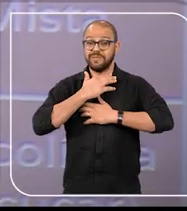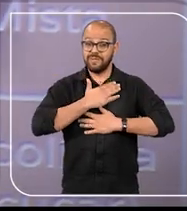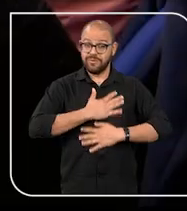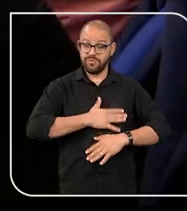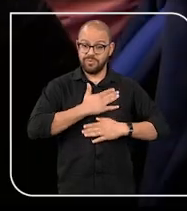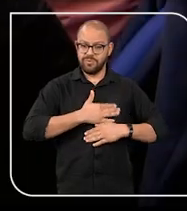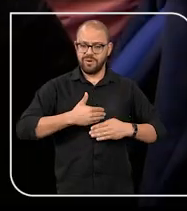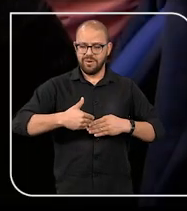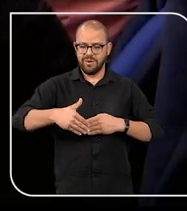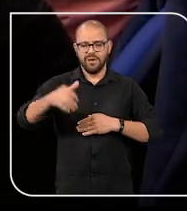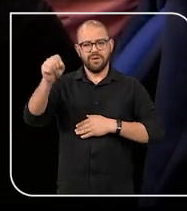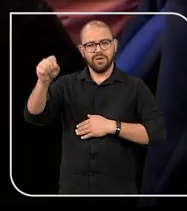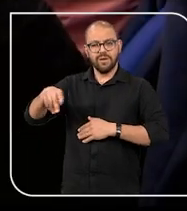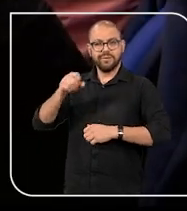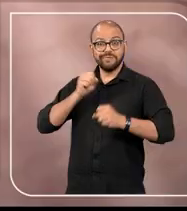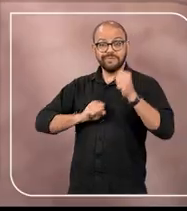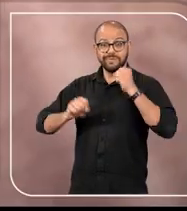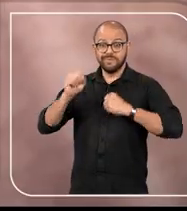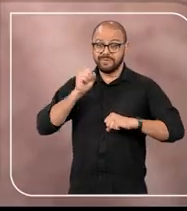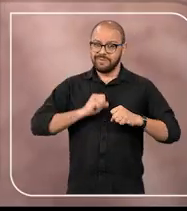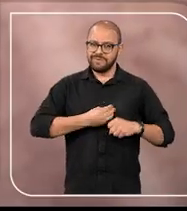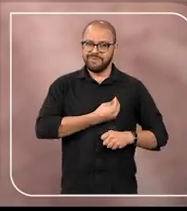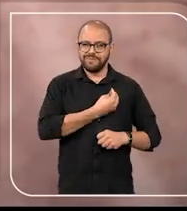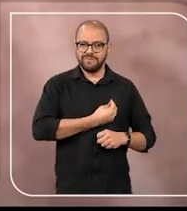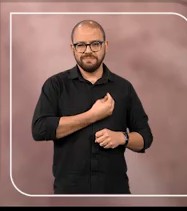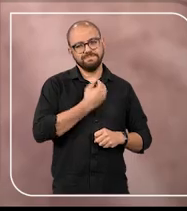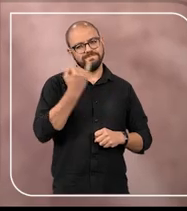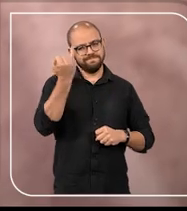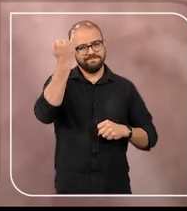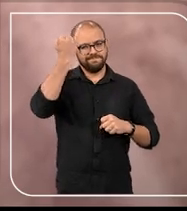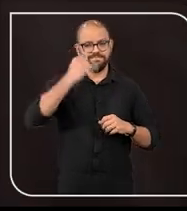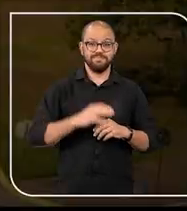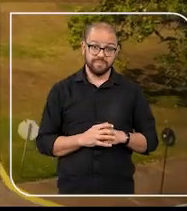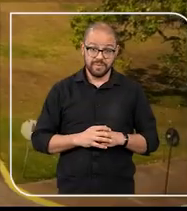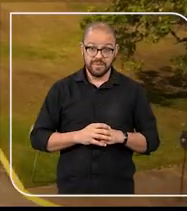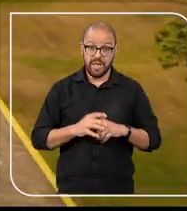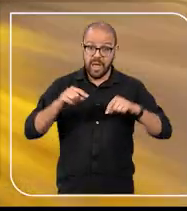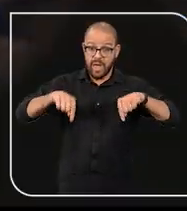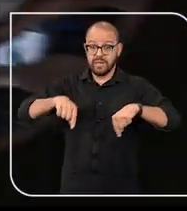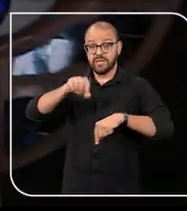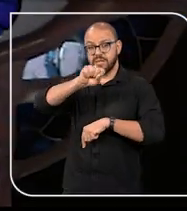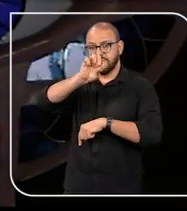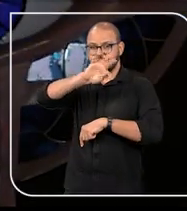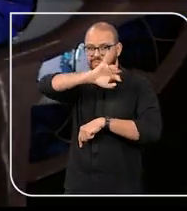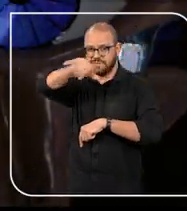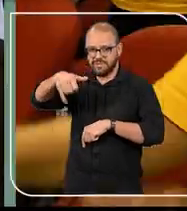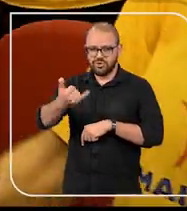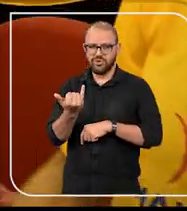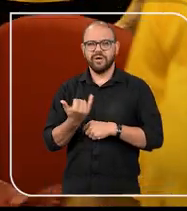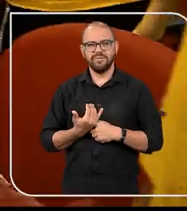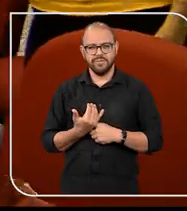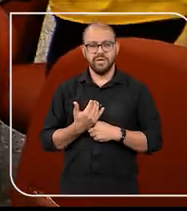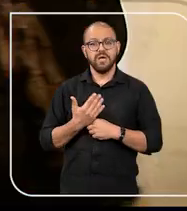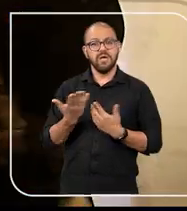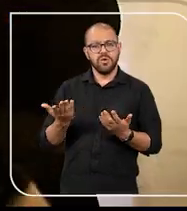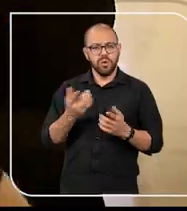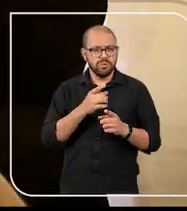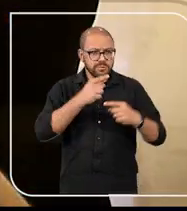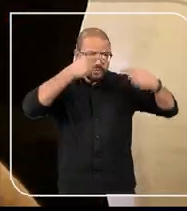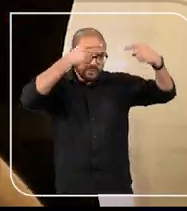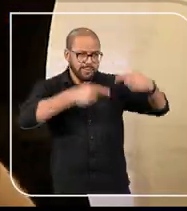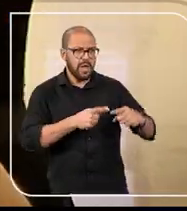mais tranquila para esse momento tão esperado da vida. Aqui no STJ,